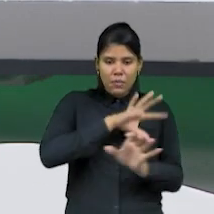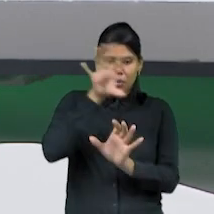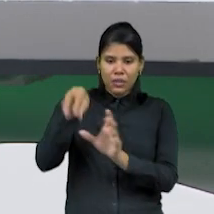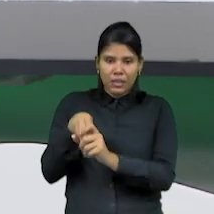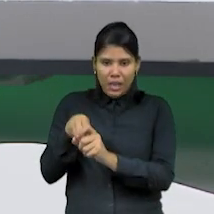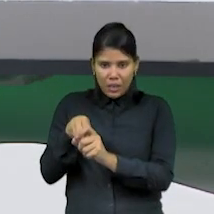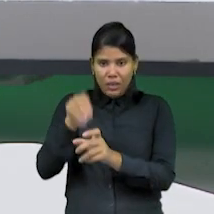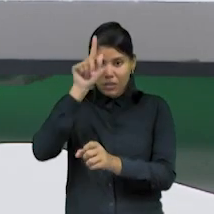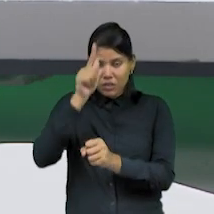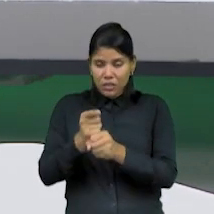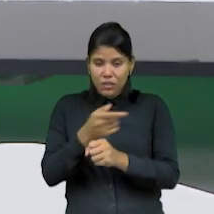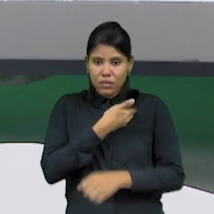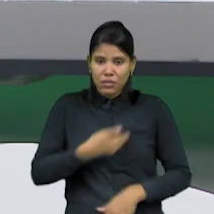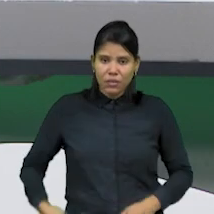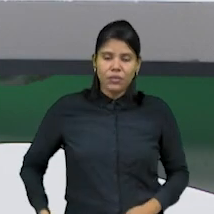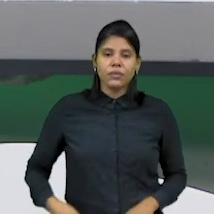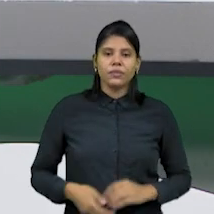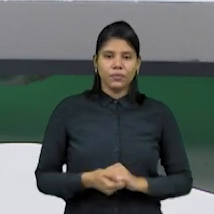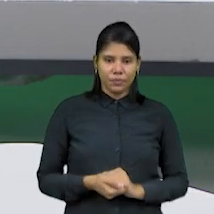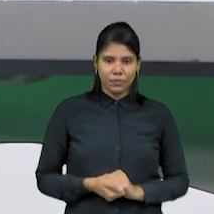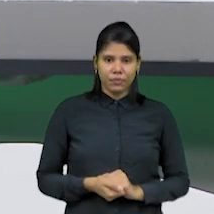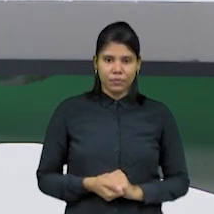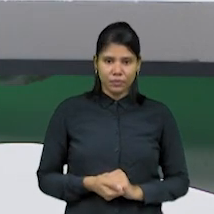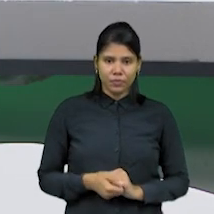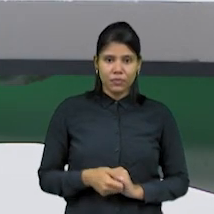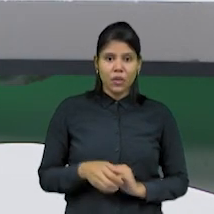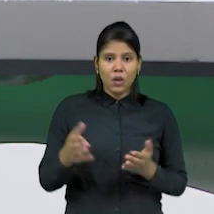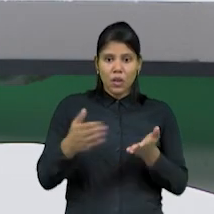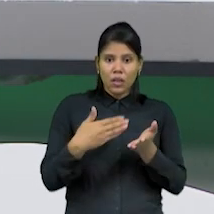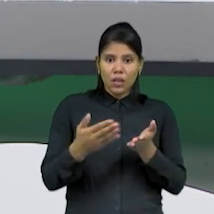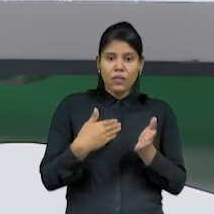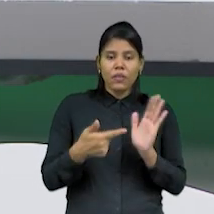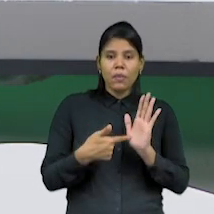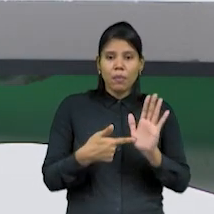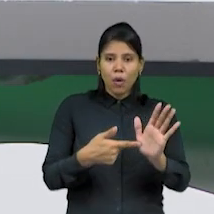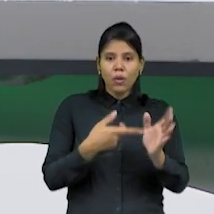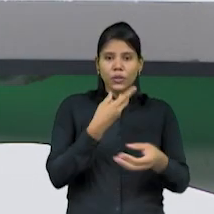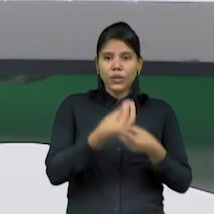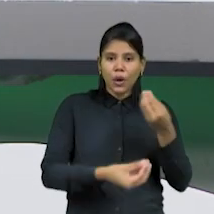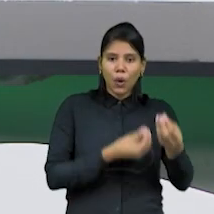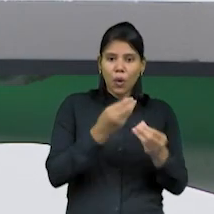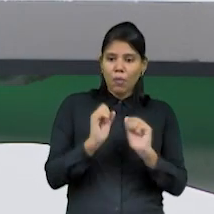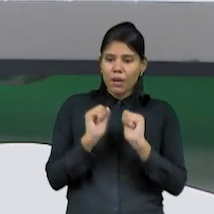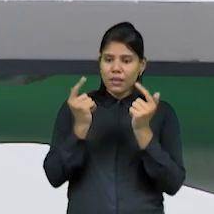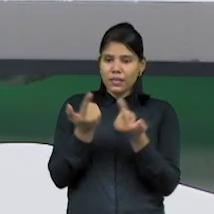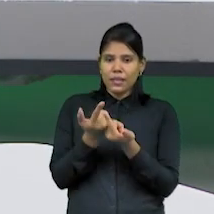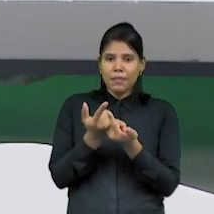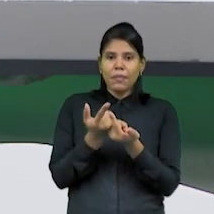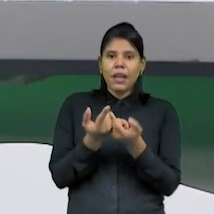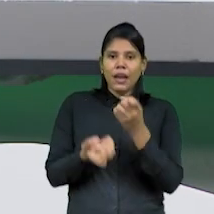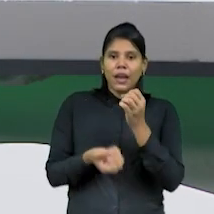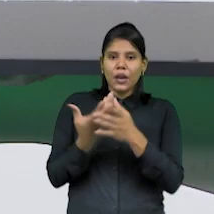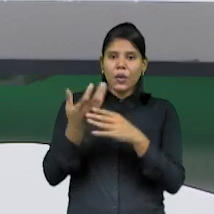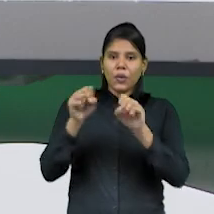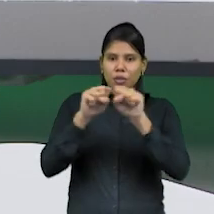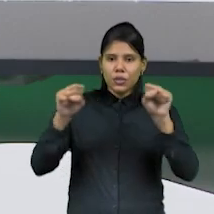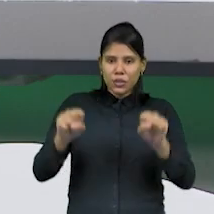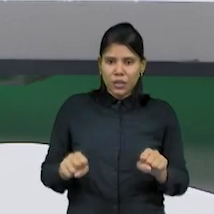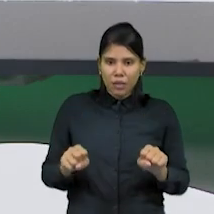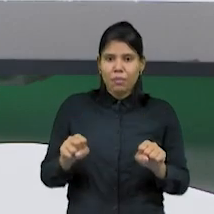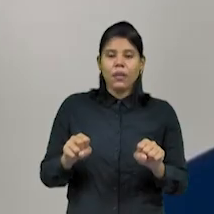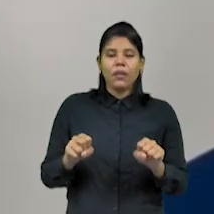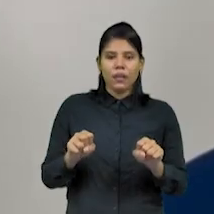A publicação mostra como o Parlamento implementou o Sistêmico, impactando na melhoria de qualidade de vida dos cearenses.